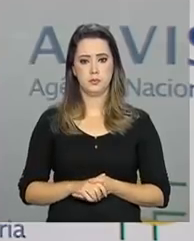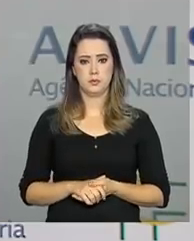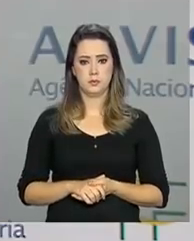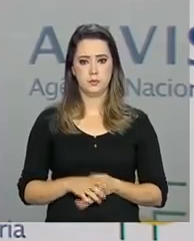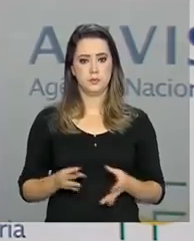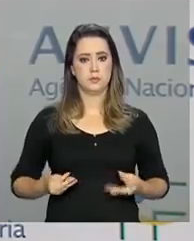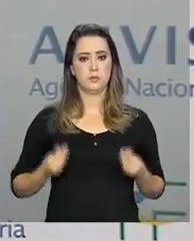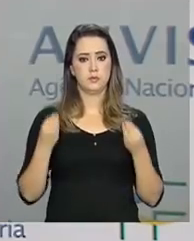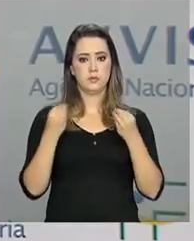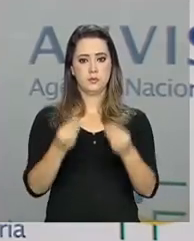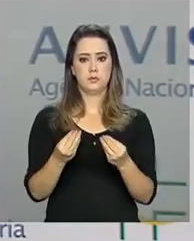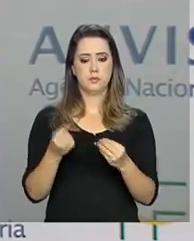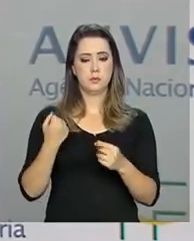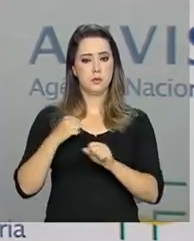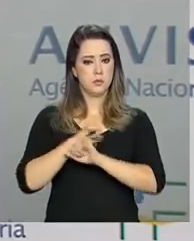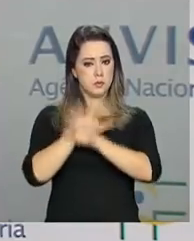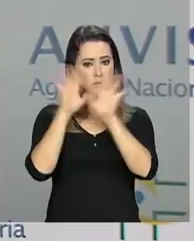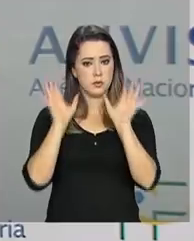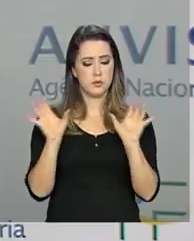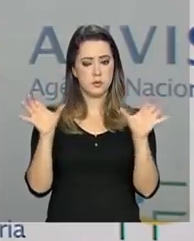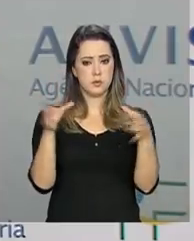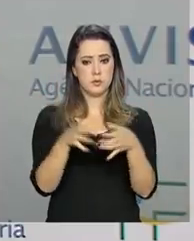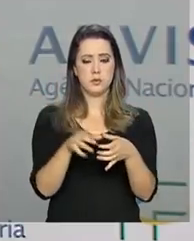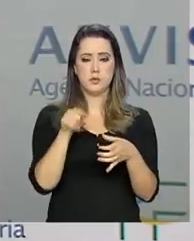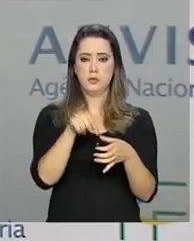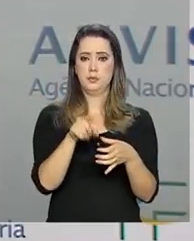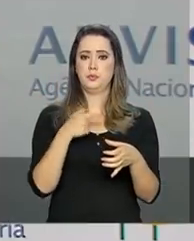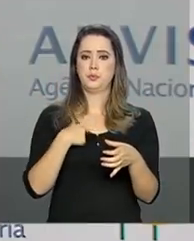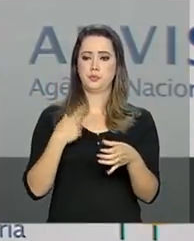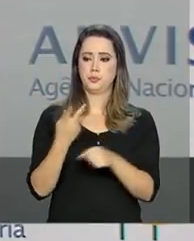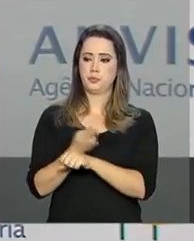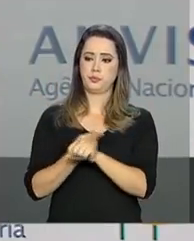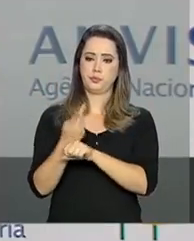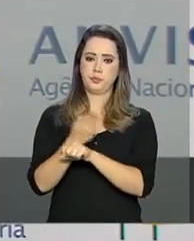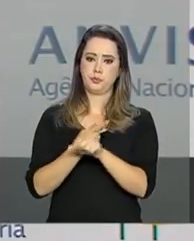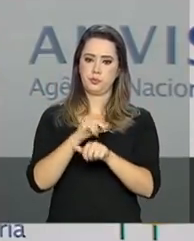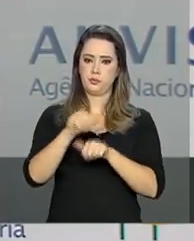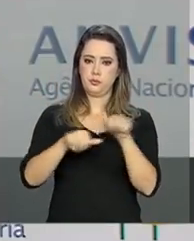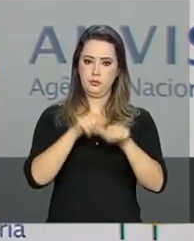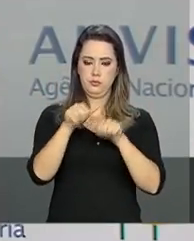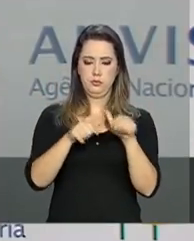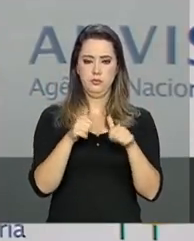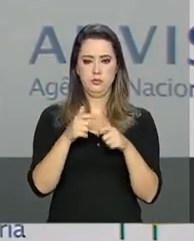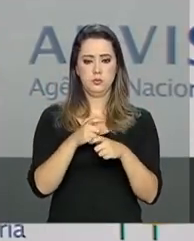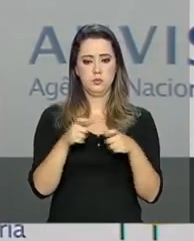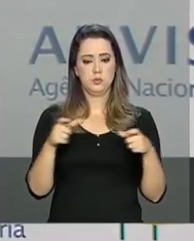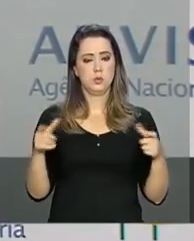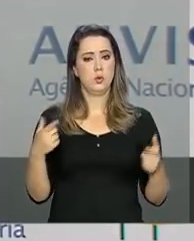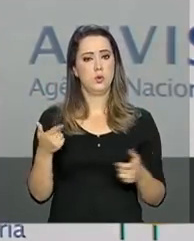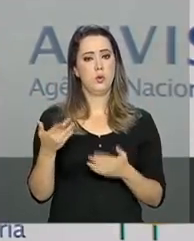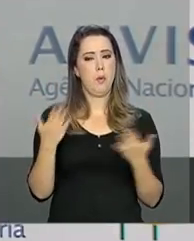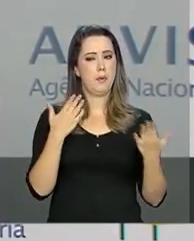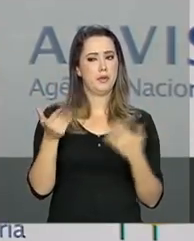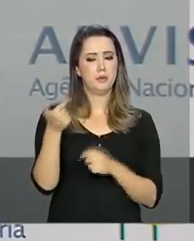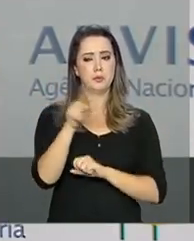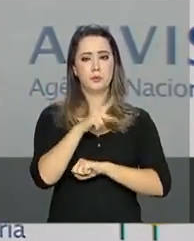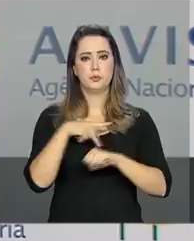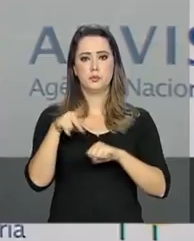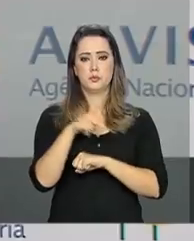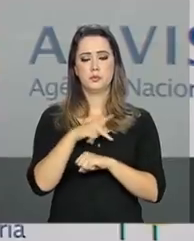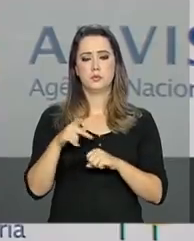Trazer maior clareza para esse mercado, buscar uma convergência maior com o que a gente encontra em outros países,